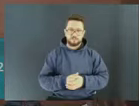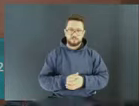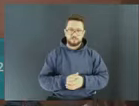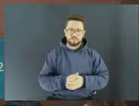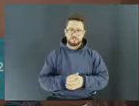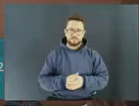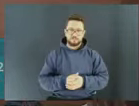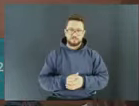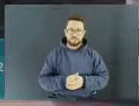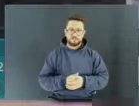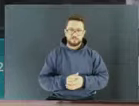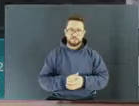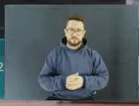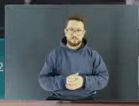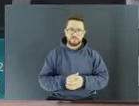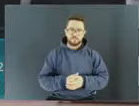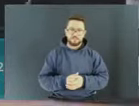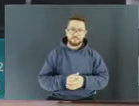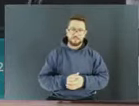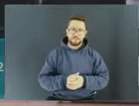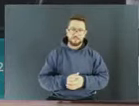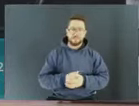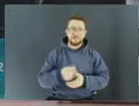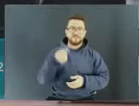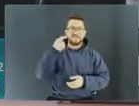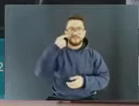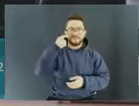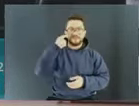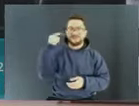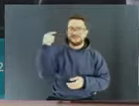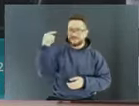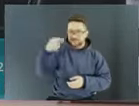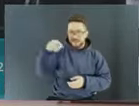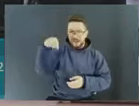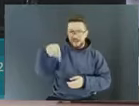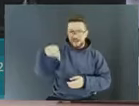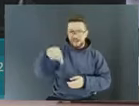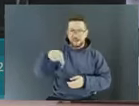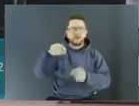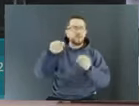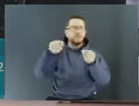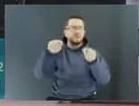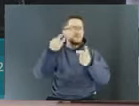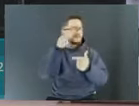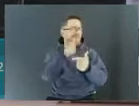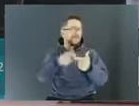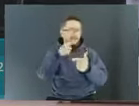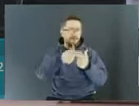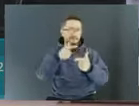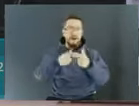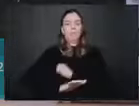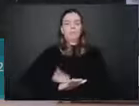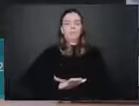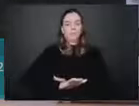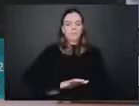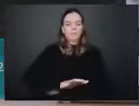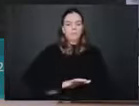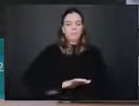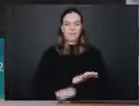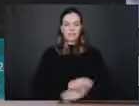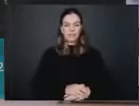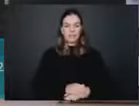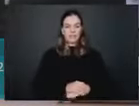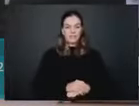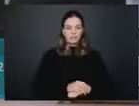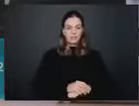essa atividade. existem restrições em termos de espaços também, porque eu percebi ali no